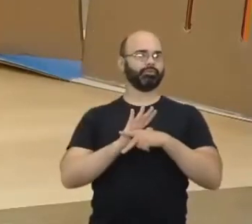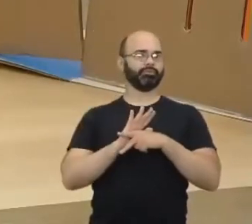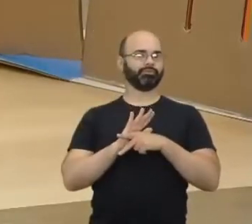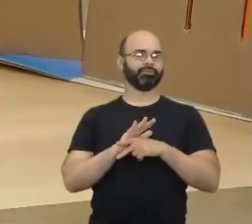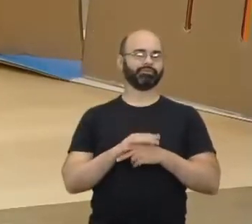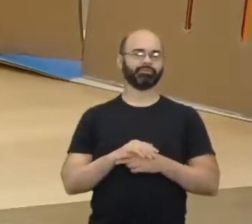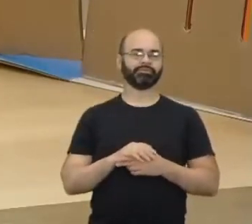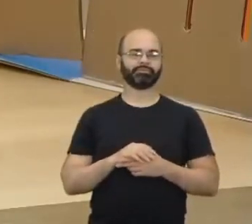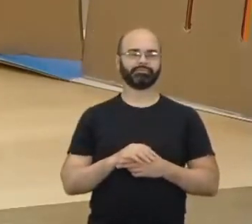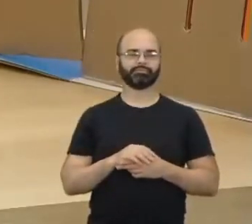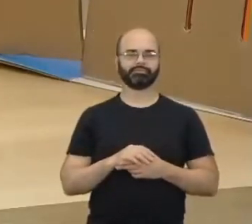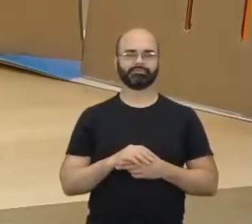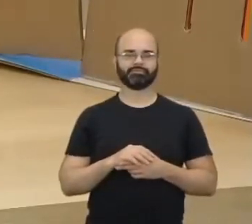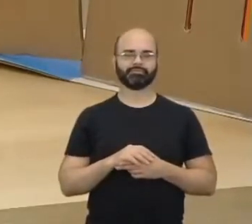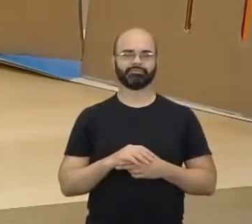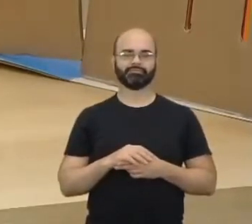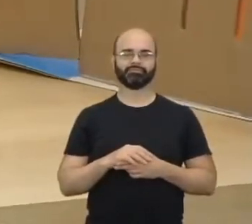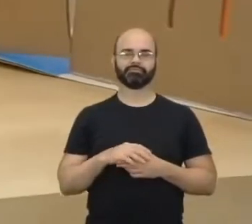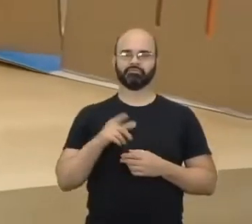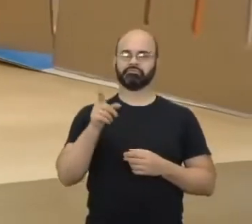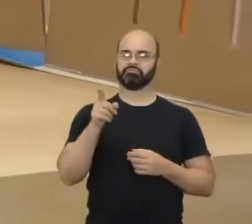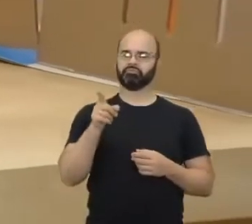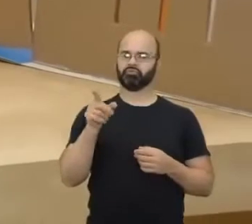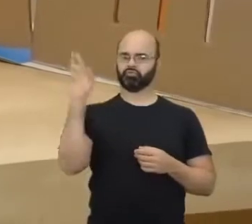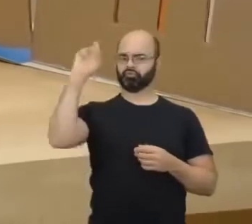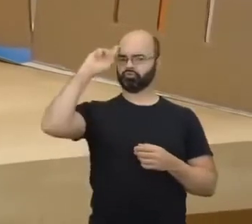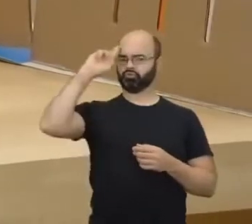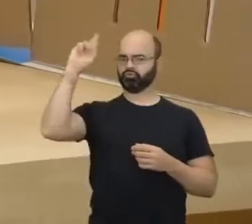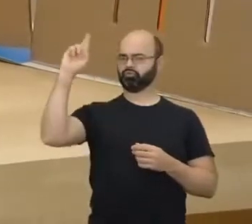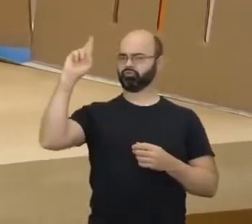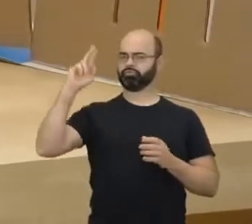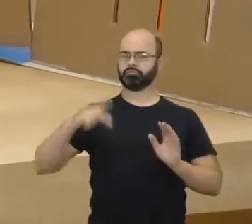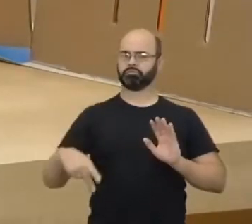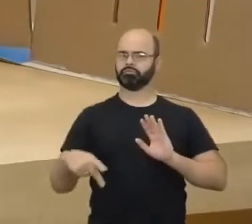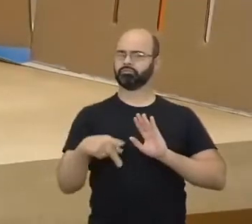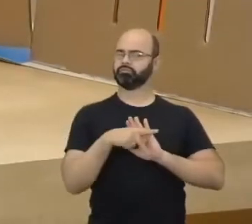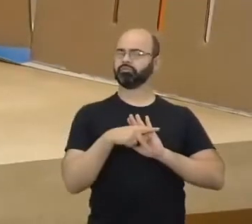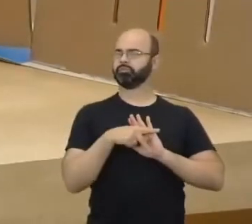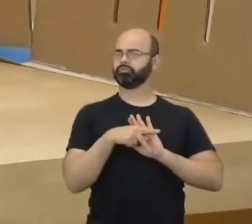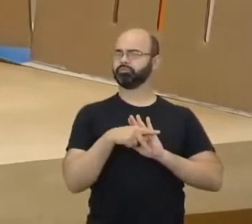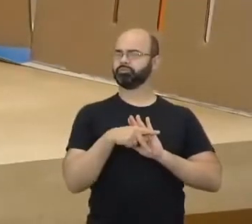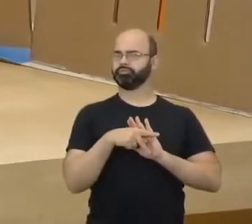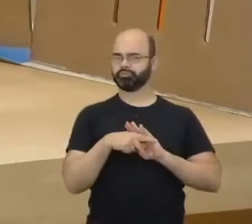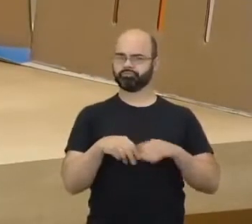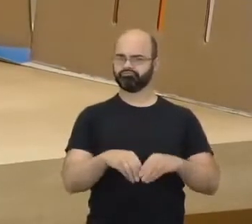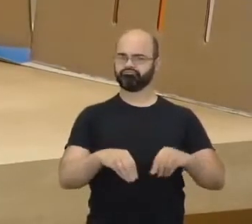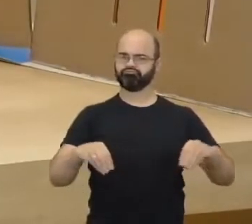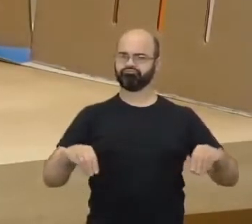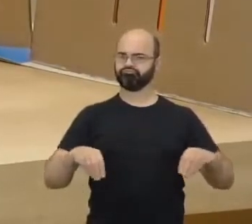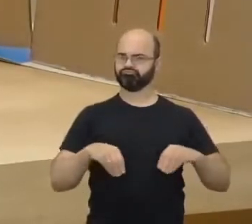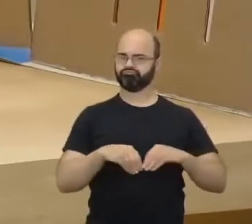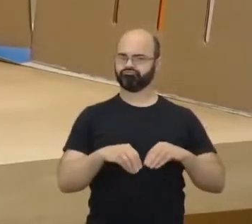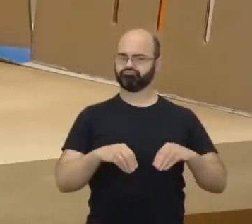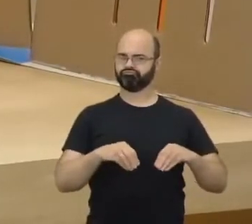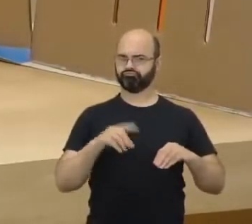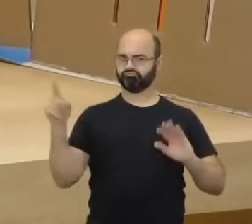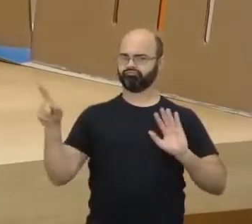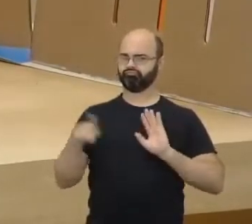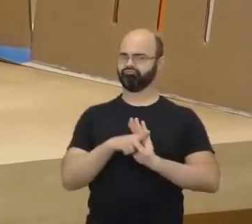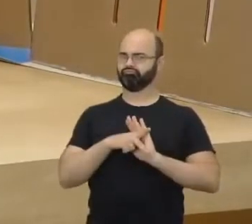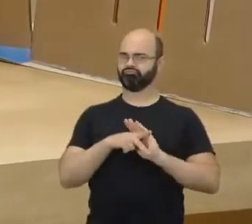Esse aqui, ó. Ele é o dono dessas terras, certo? Então,